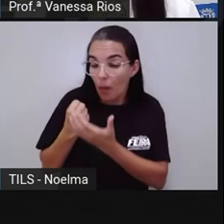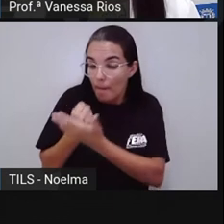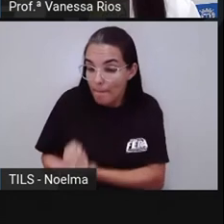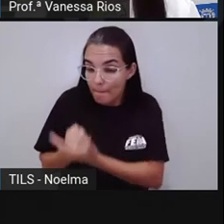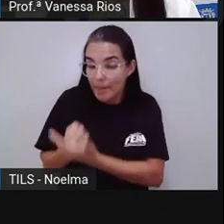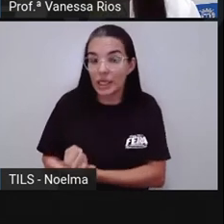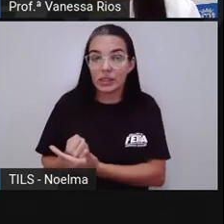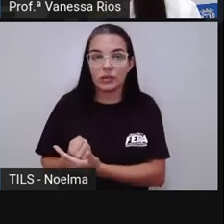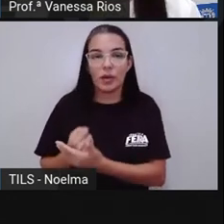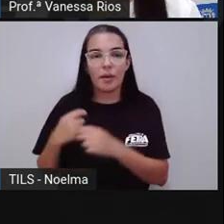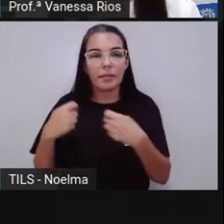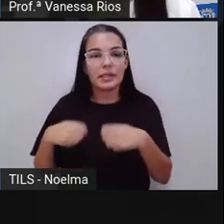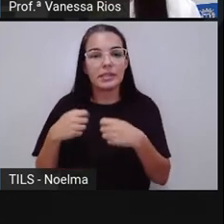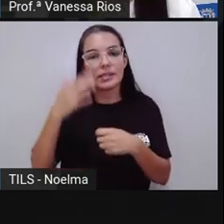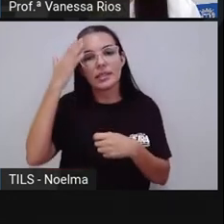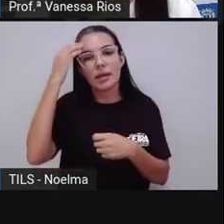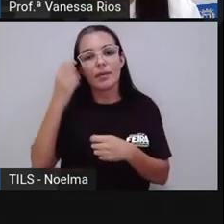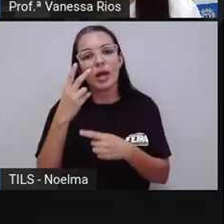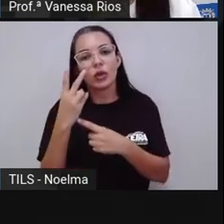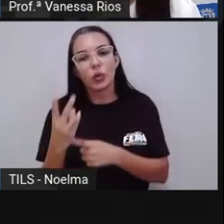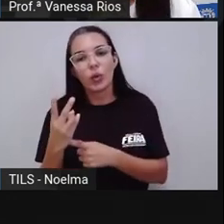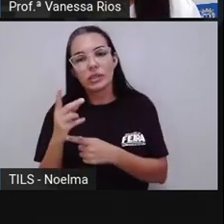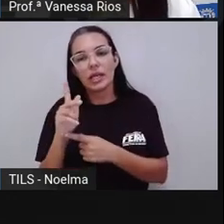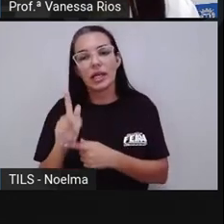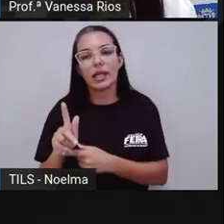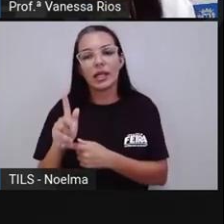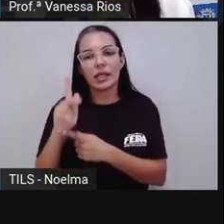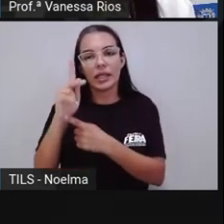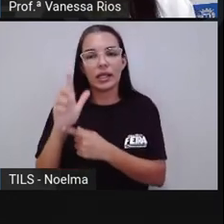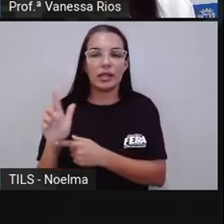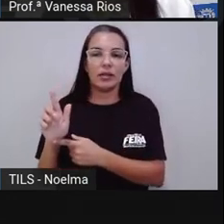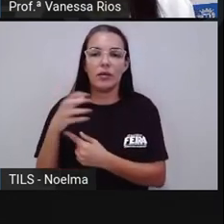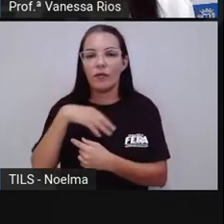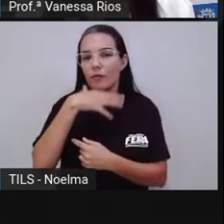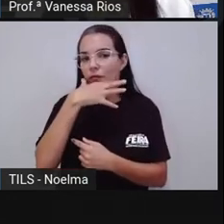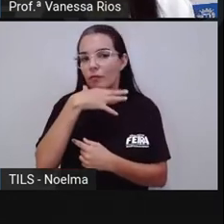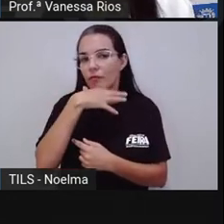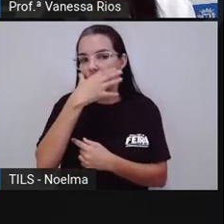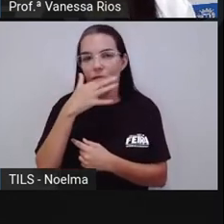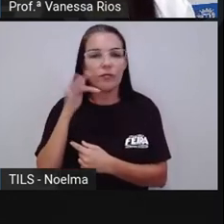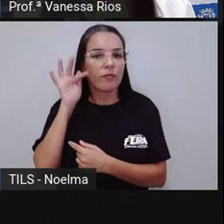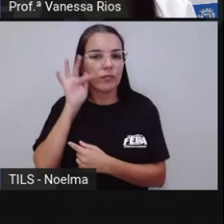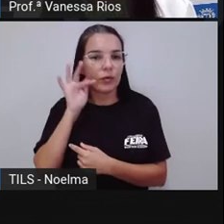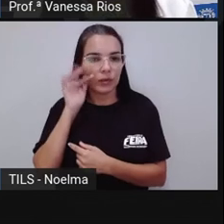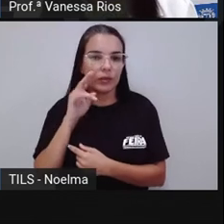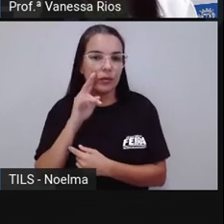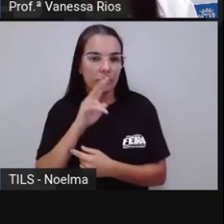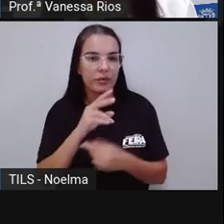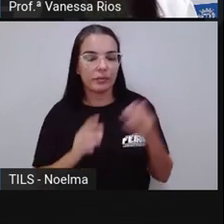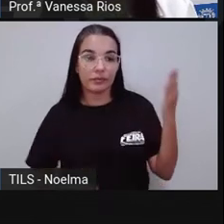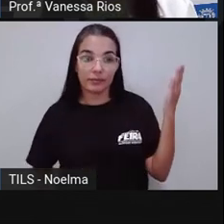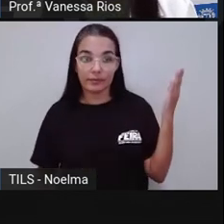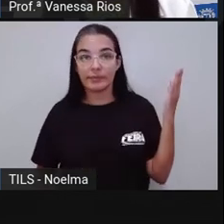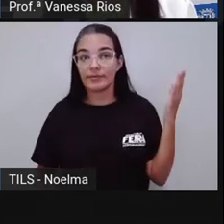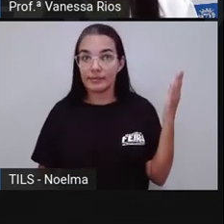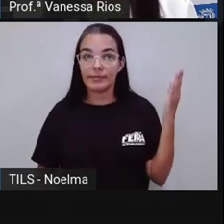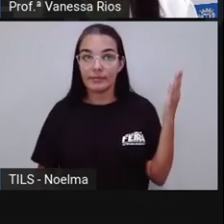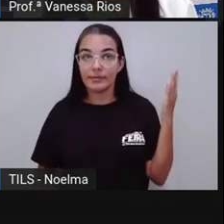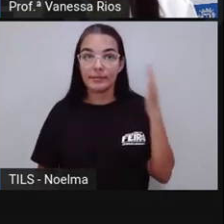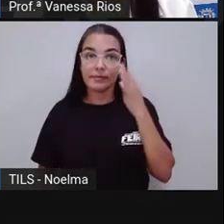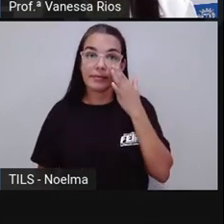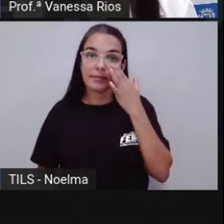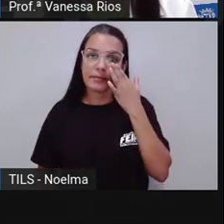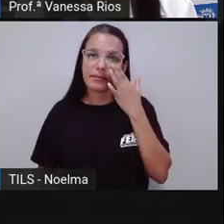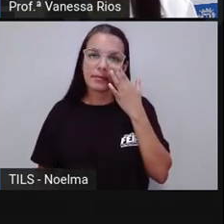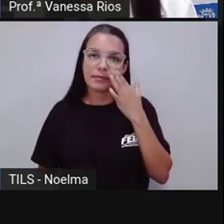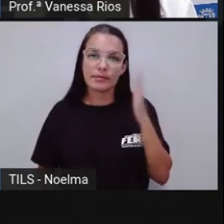precisa fazer com que Mariana compre dois quilogramas de fruta. Então, observem só. Lembrando aí, a prova é colocar essas